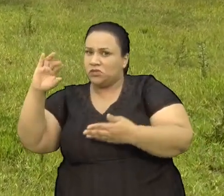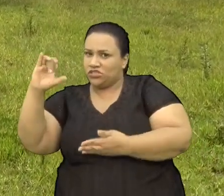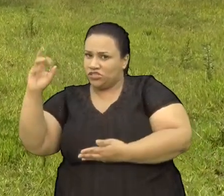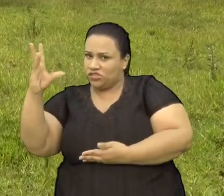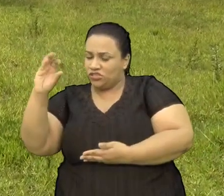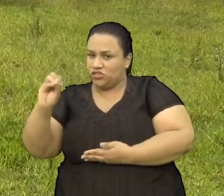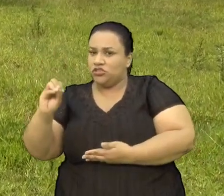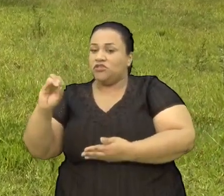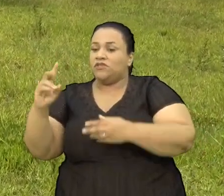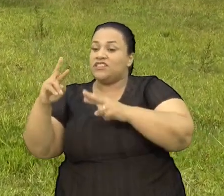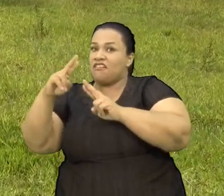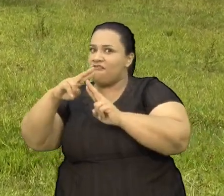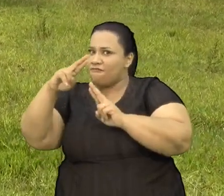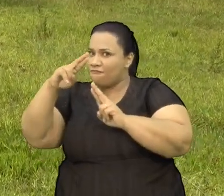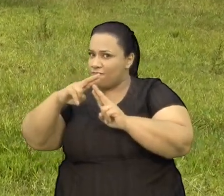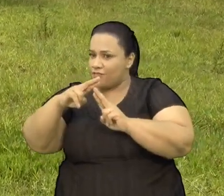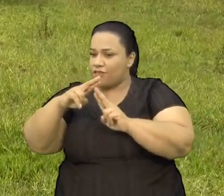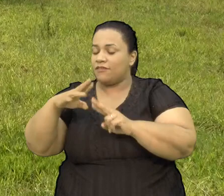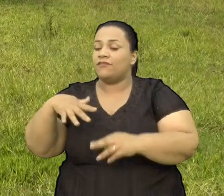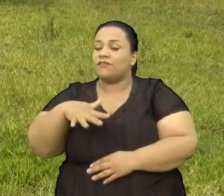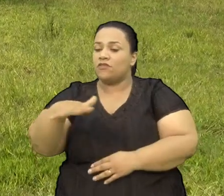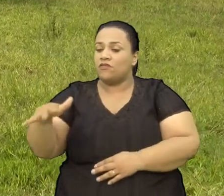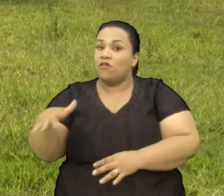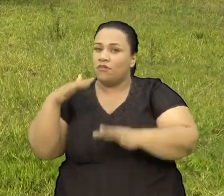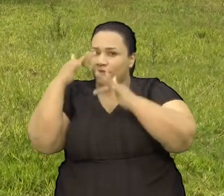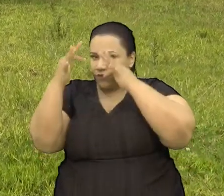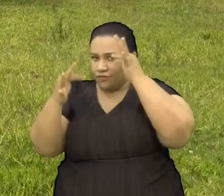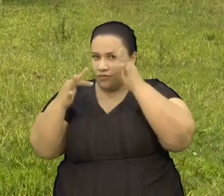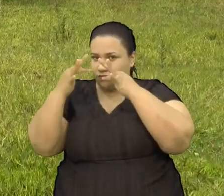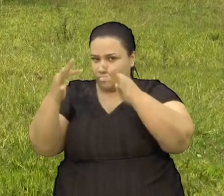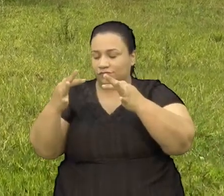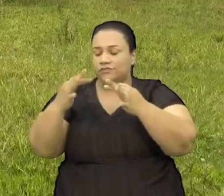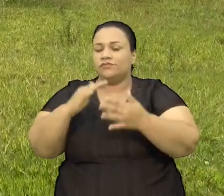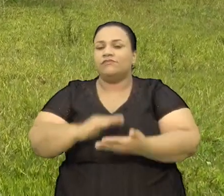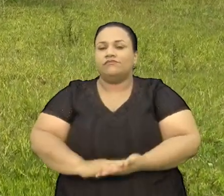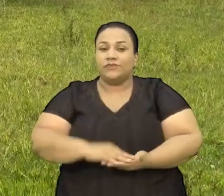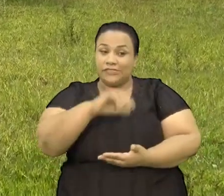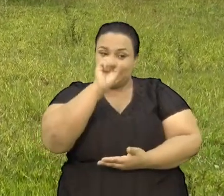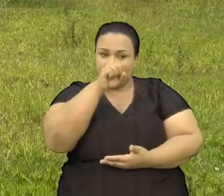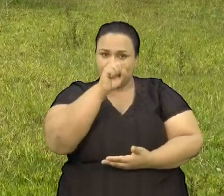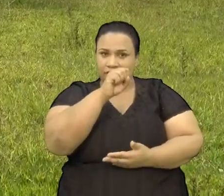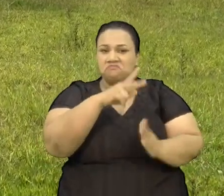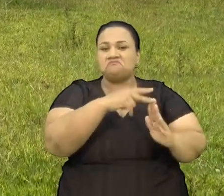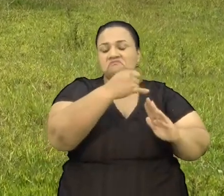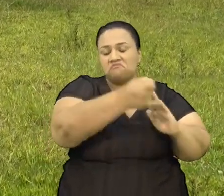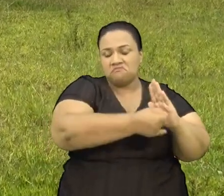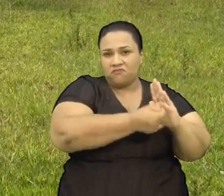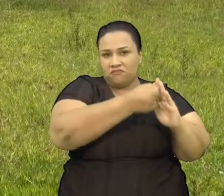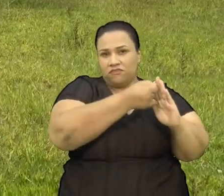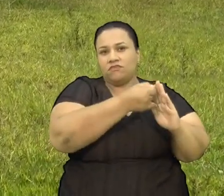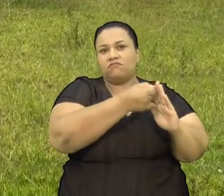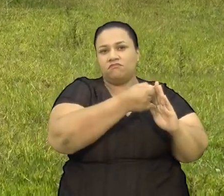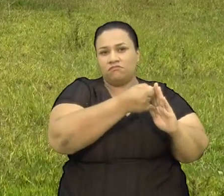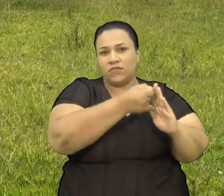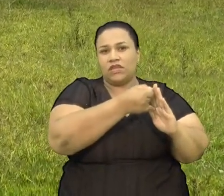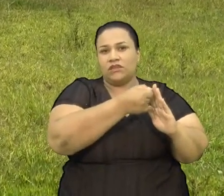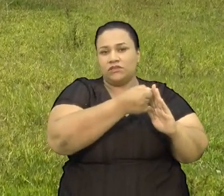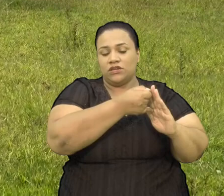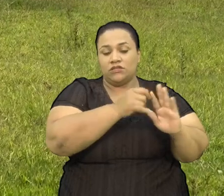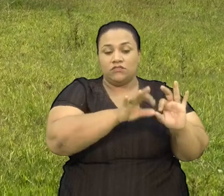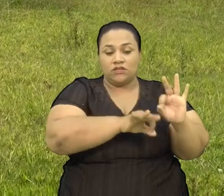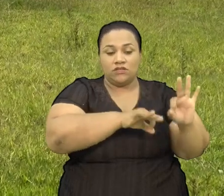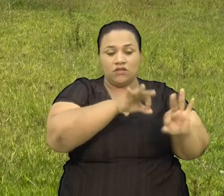um pólo Uma referência Exatamente No âmbito também Das plantas ornamentais Exatamente Esse é o projeto Que